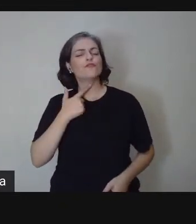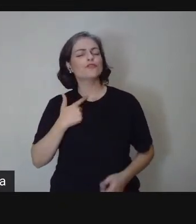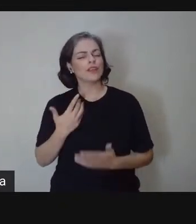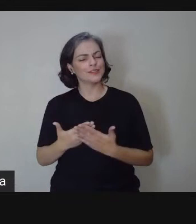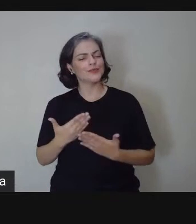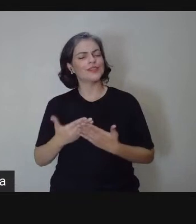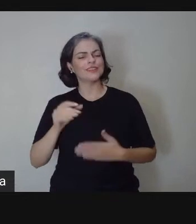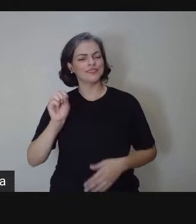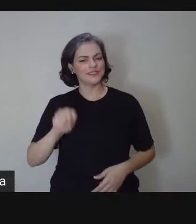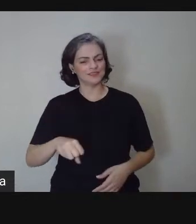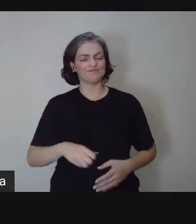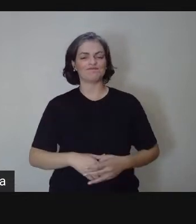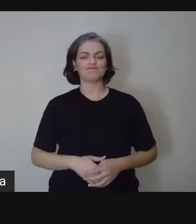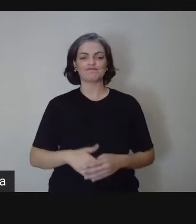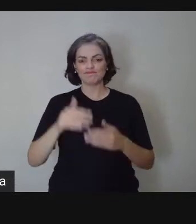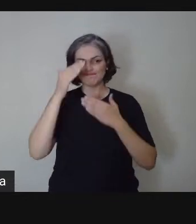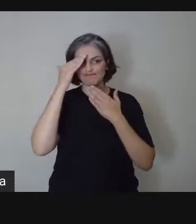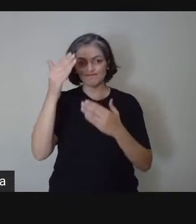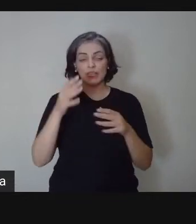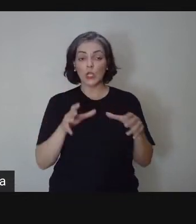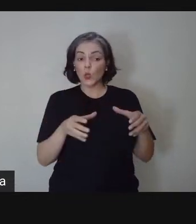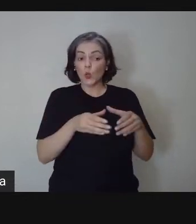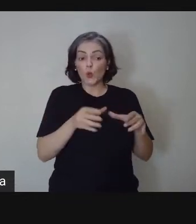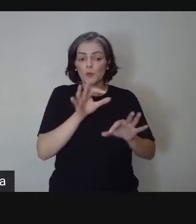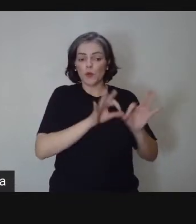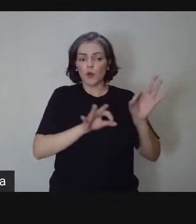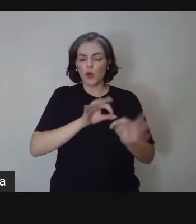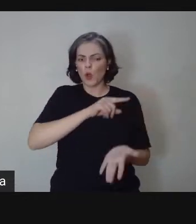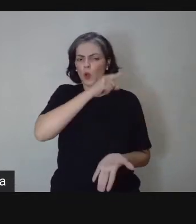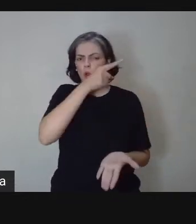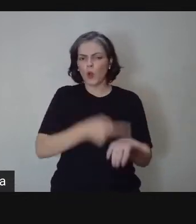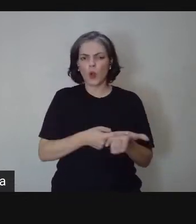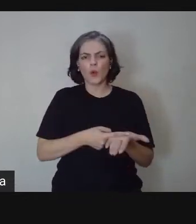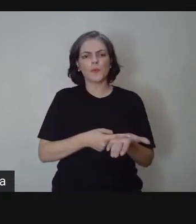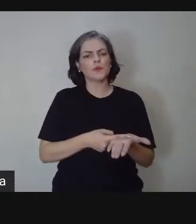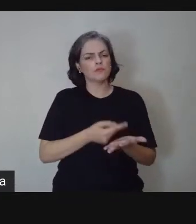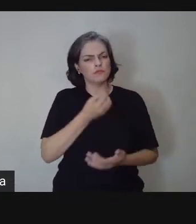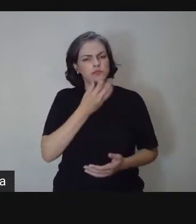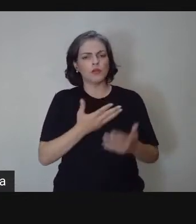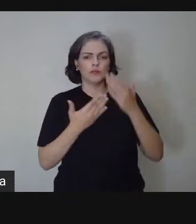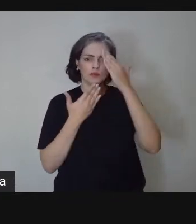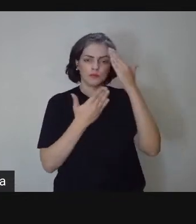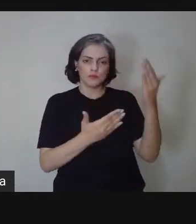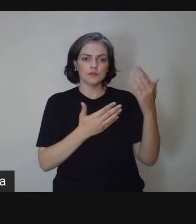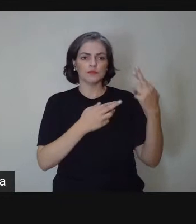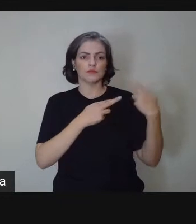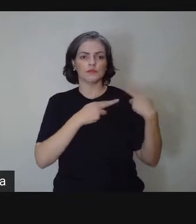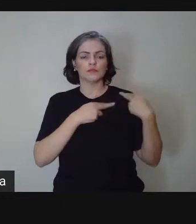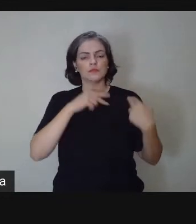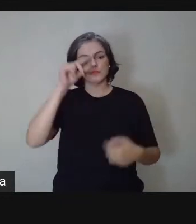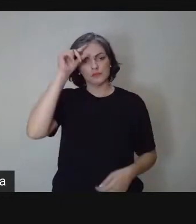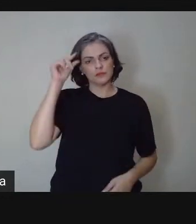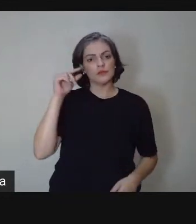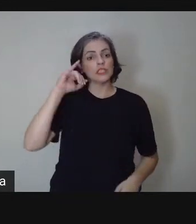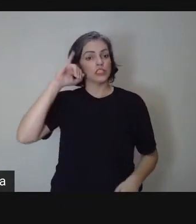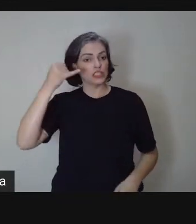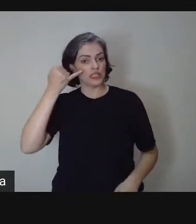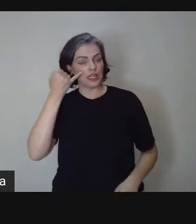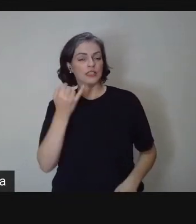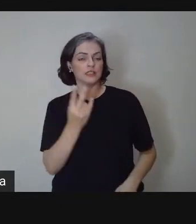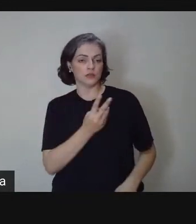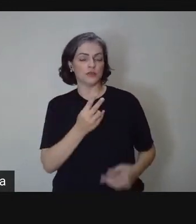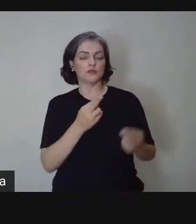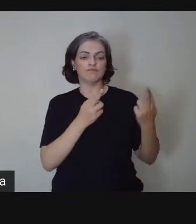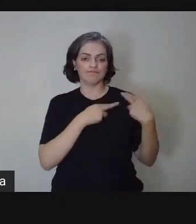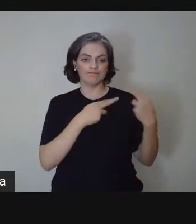também pelo compromisso desta equipe, coordenados pelas professoras Nalva e professora Janaína, uma equipe que